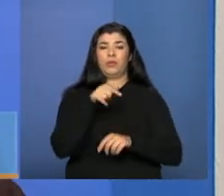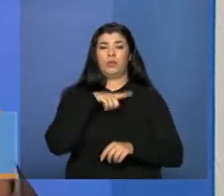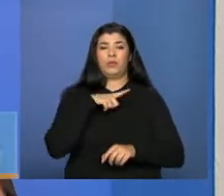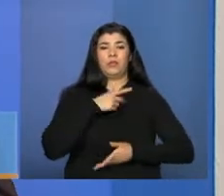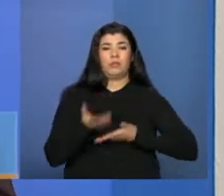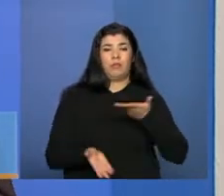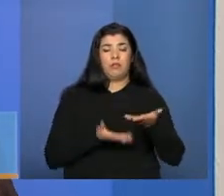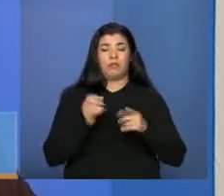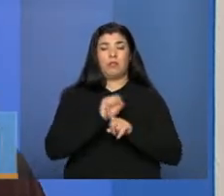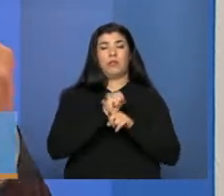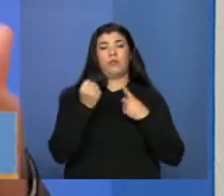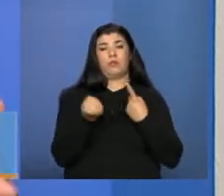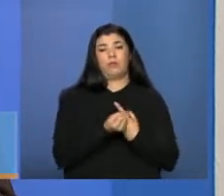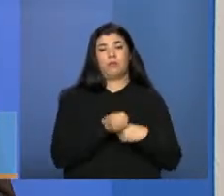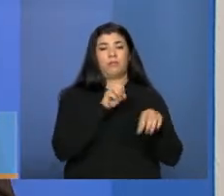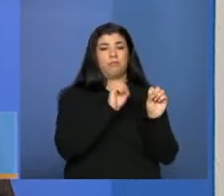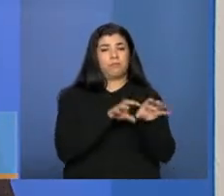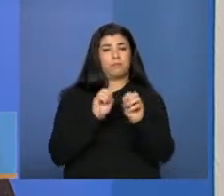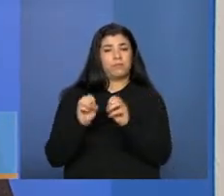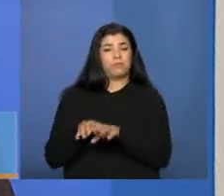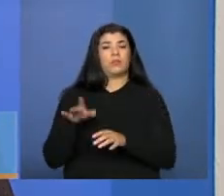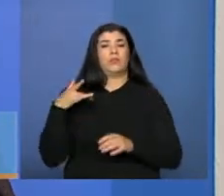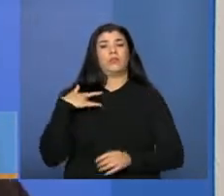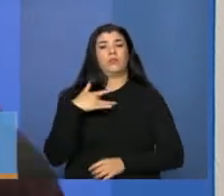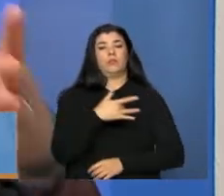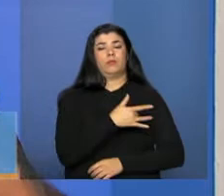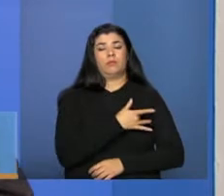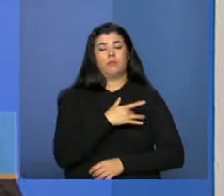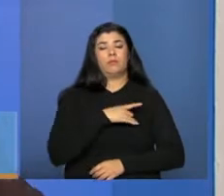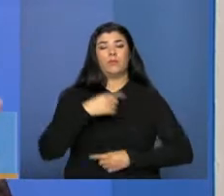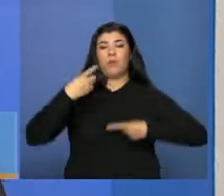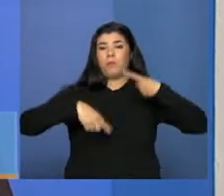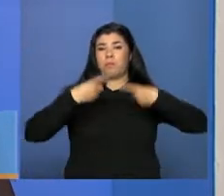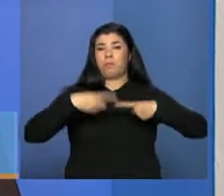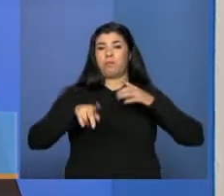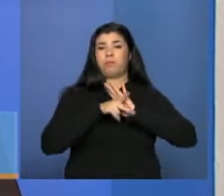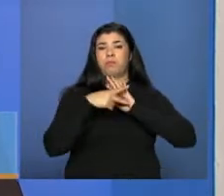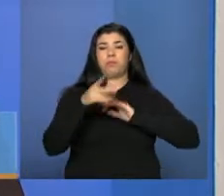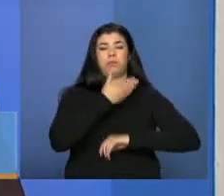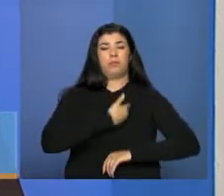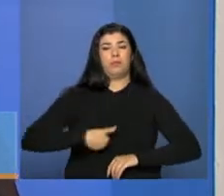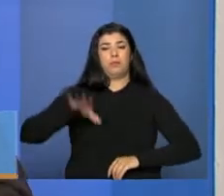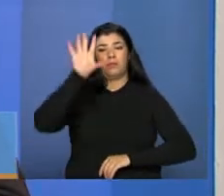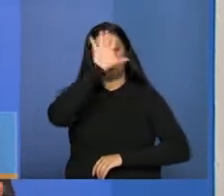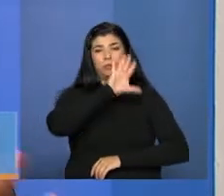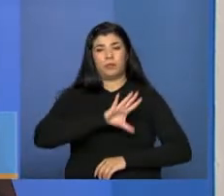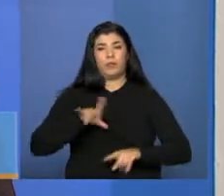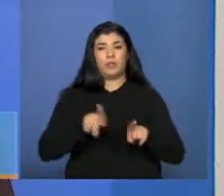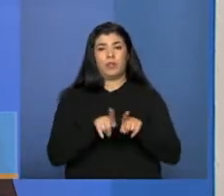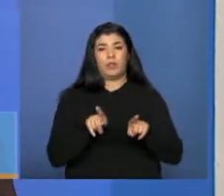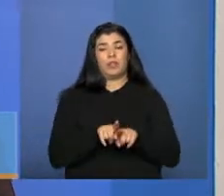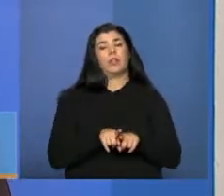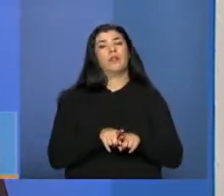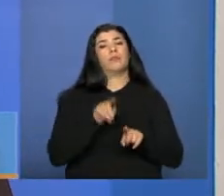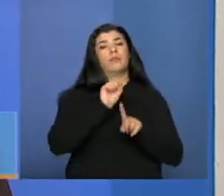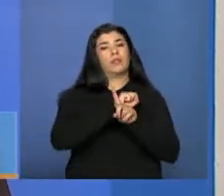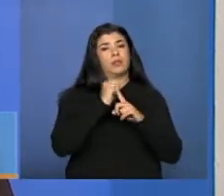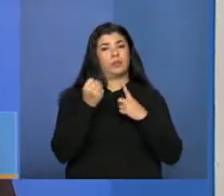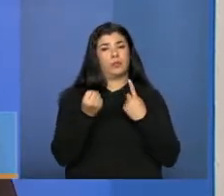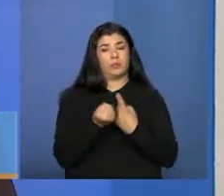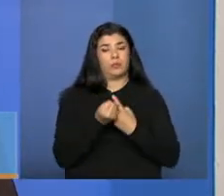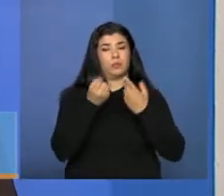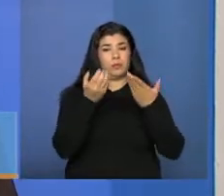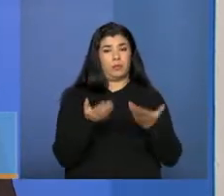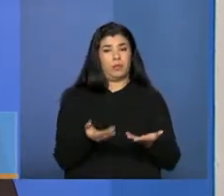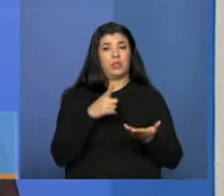social, seja da educação, seja da saúde, né? Das políticas públicas sociais, né? E a assistência social também está, né?